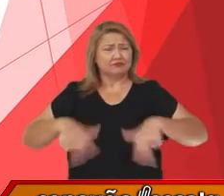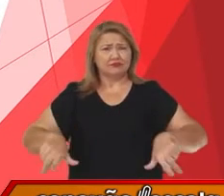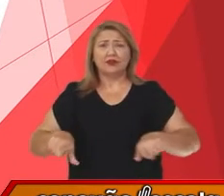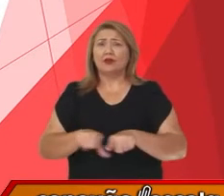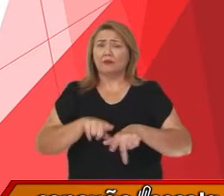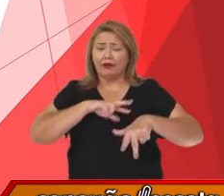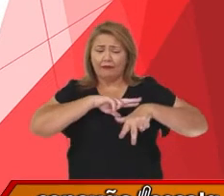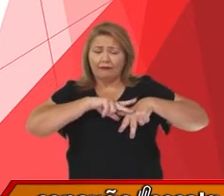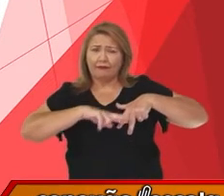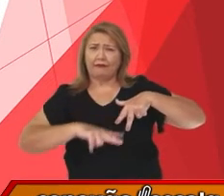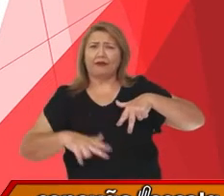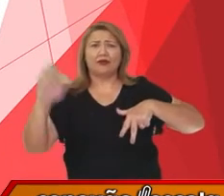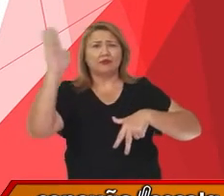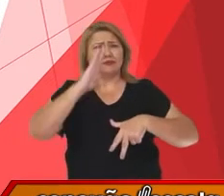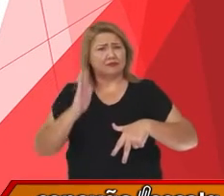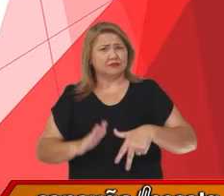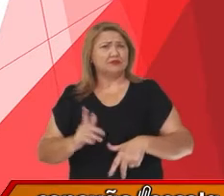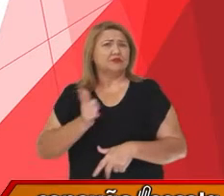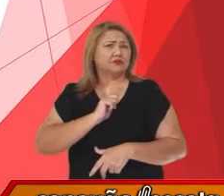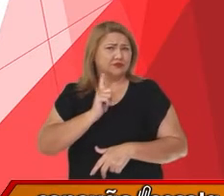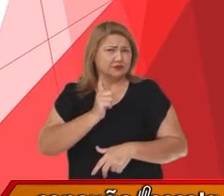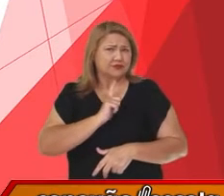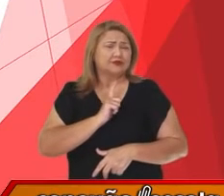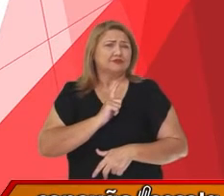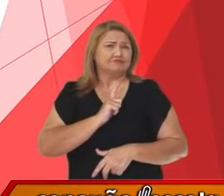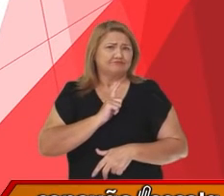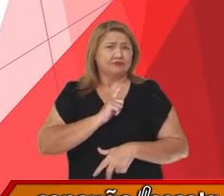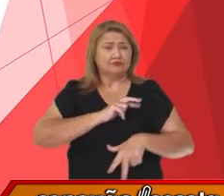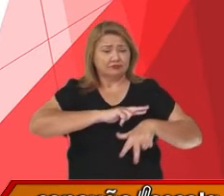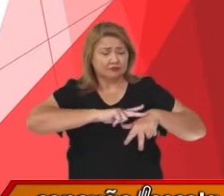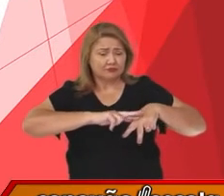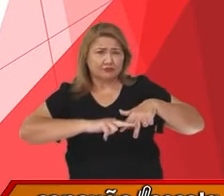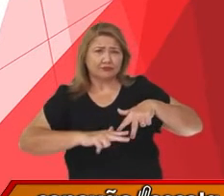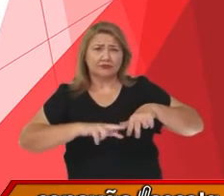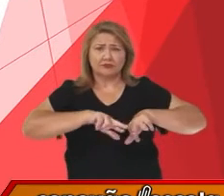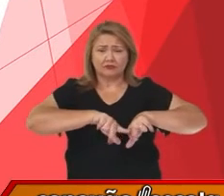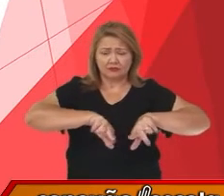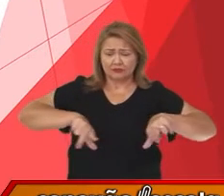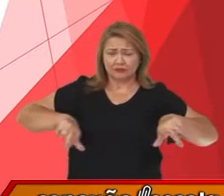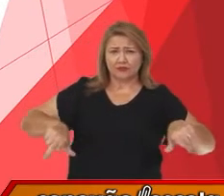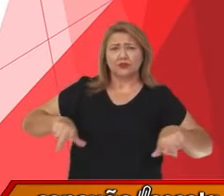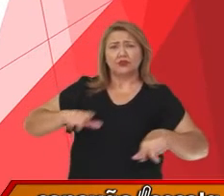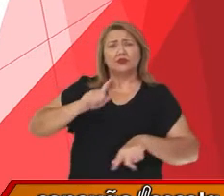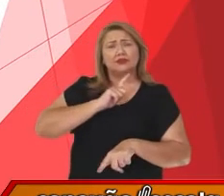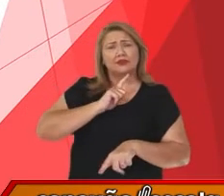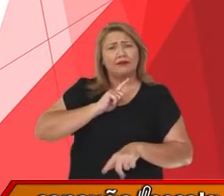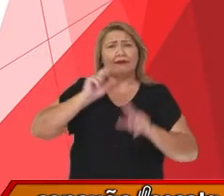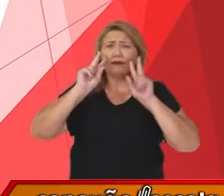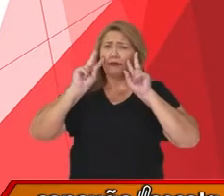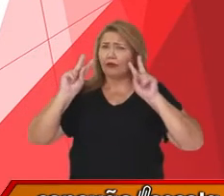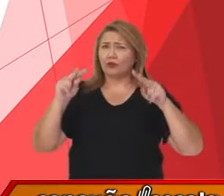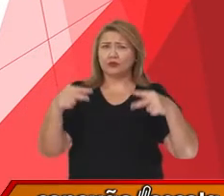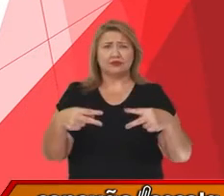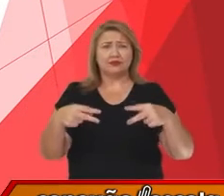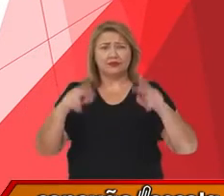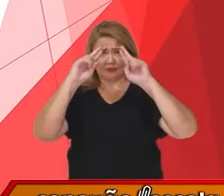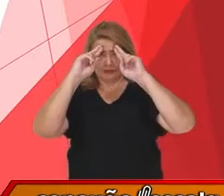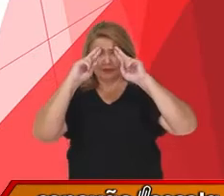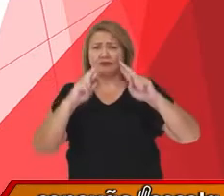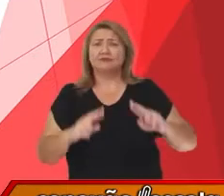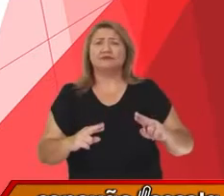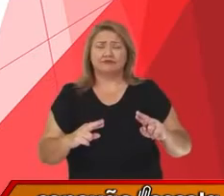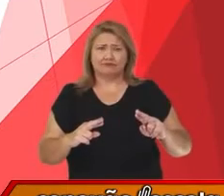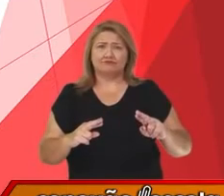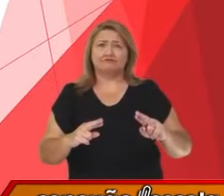sexual enorme no nosso país, na nossa sociedade. E essa diversidade, ela precisa ser reconhecida e precisa ser respeitada.